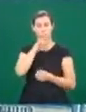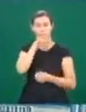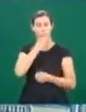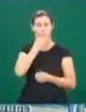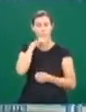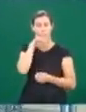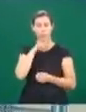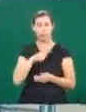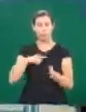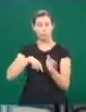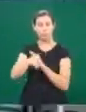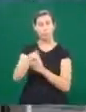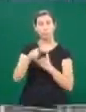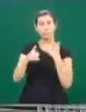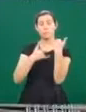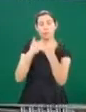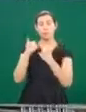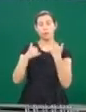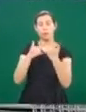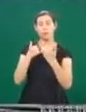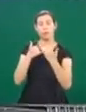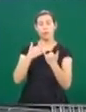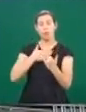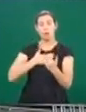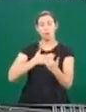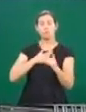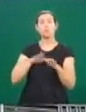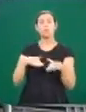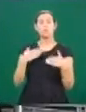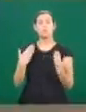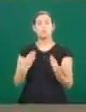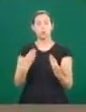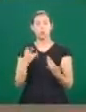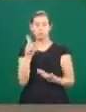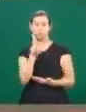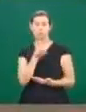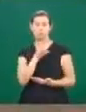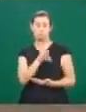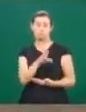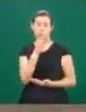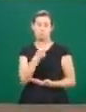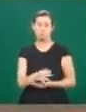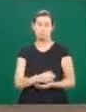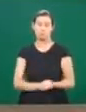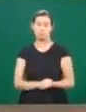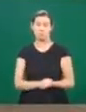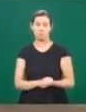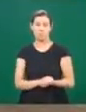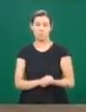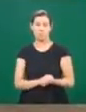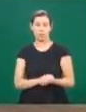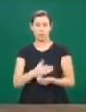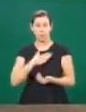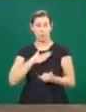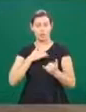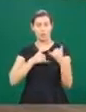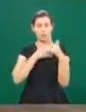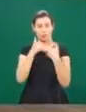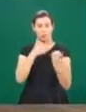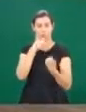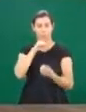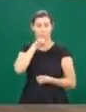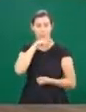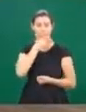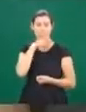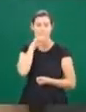brincadeira predileta, tem a resposta na ponta da língua. Você gosta de brincar com o papai e a mamãe? Uhum.